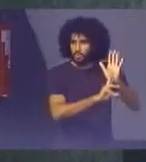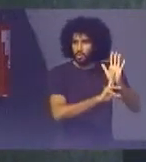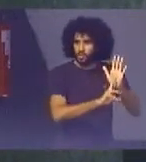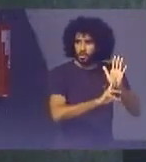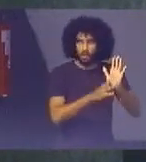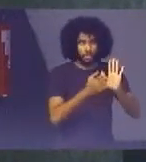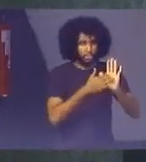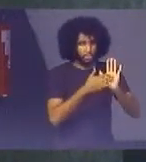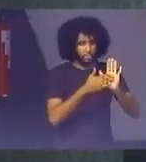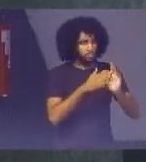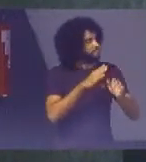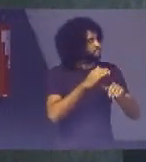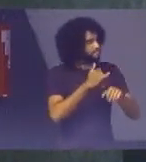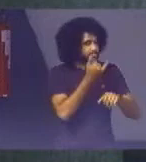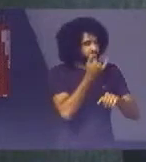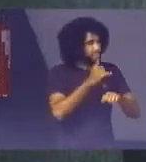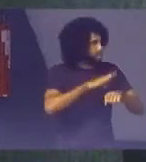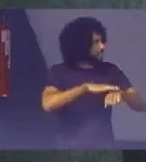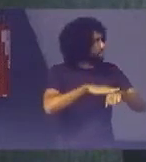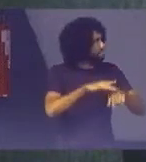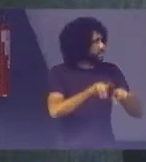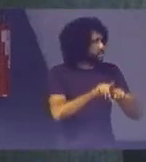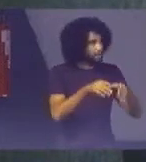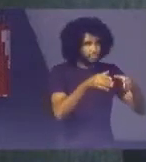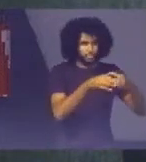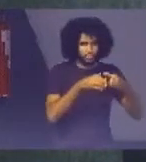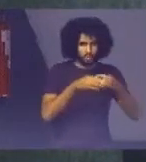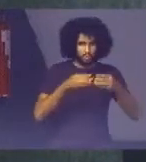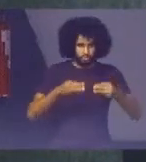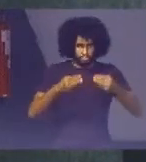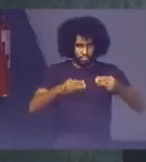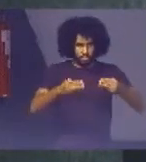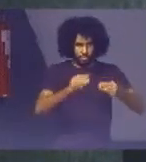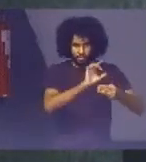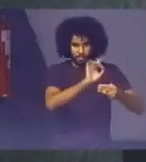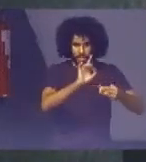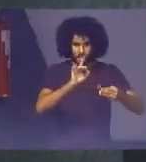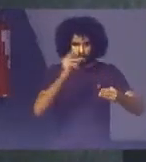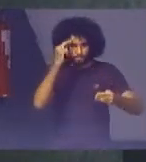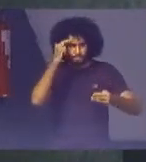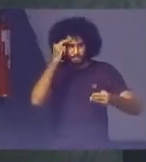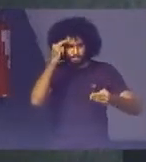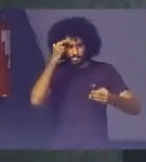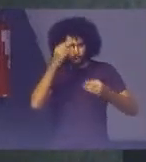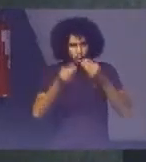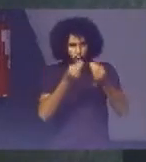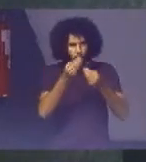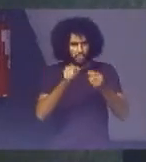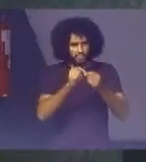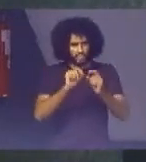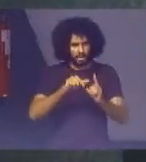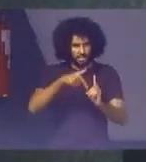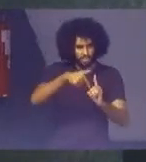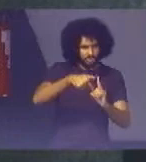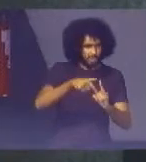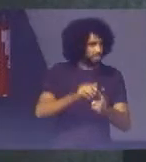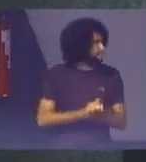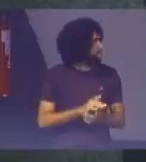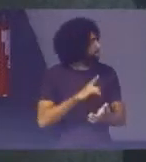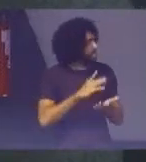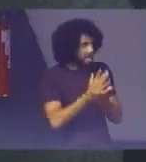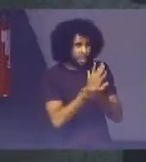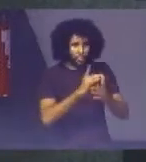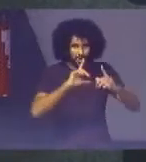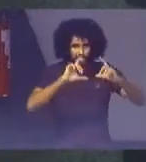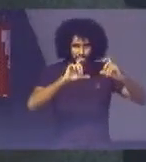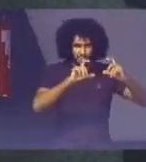instituídos Grupos interministeriais Para cada um Dos ODS Refletir sobre A adequação Das metas Aqui eu trouxe Umas fotos Para